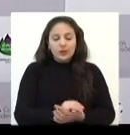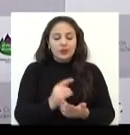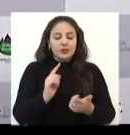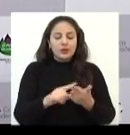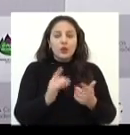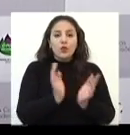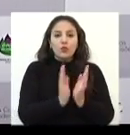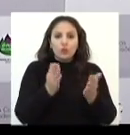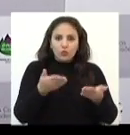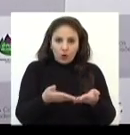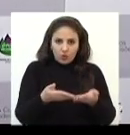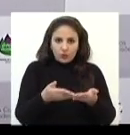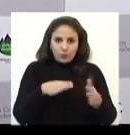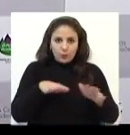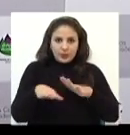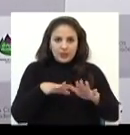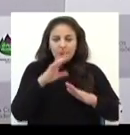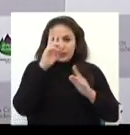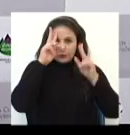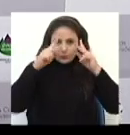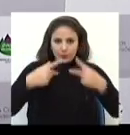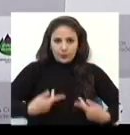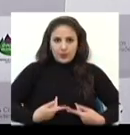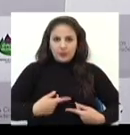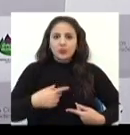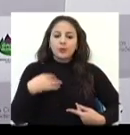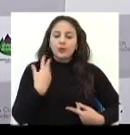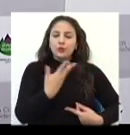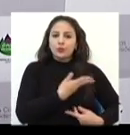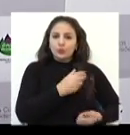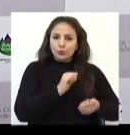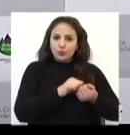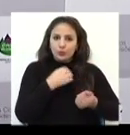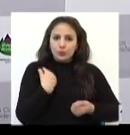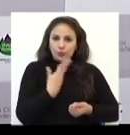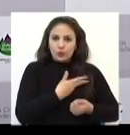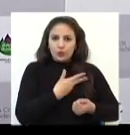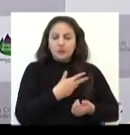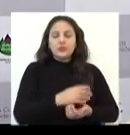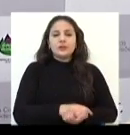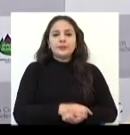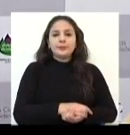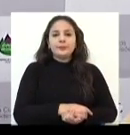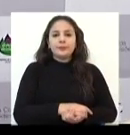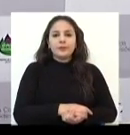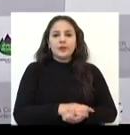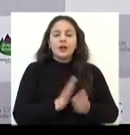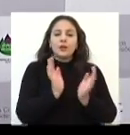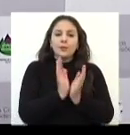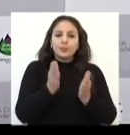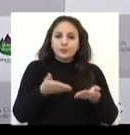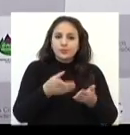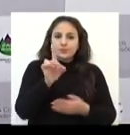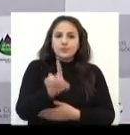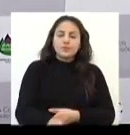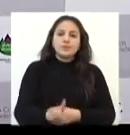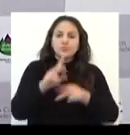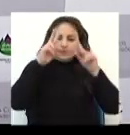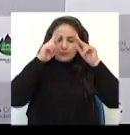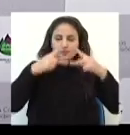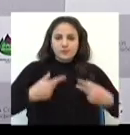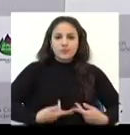Mobilidade Humana, que compõe pelo nosso gabinete, que compõe pela Comissão de Direitos Humanos de Passo Fundo,